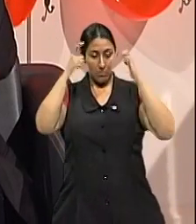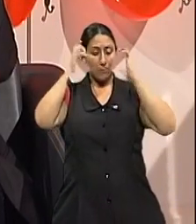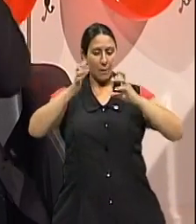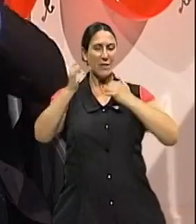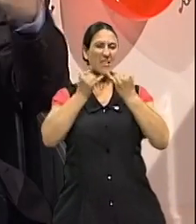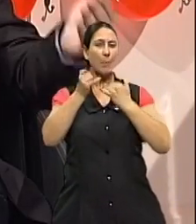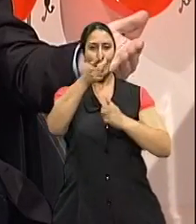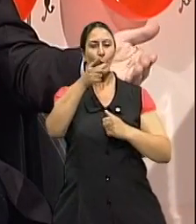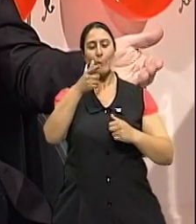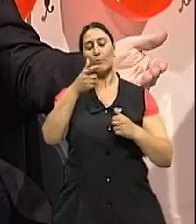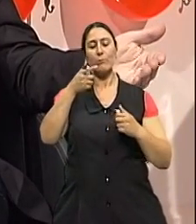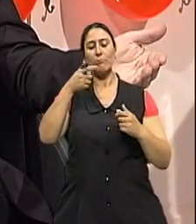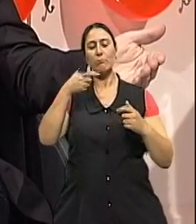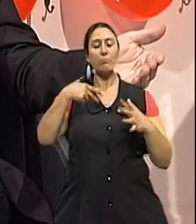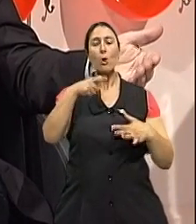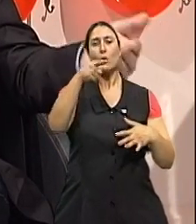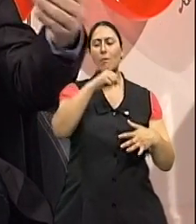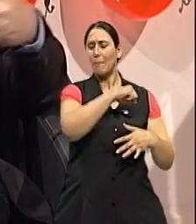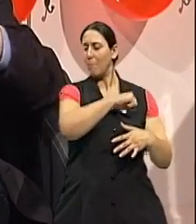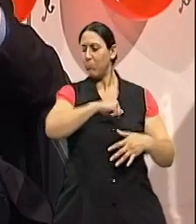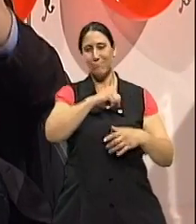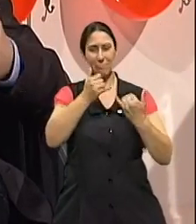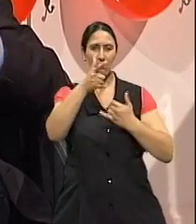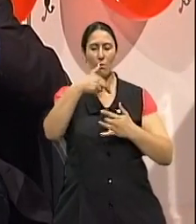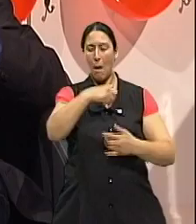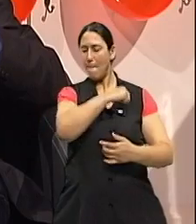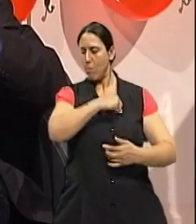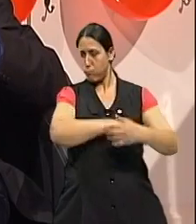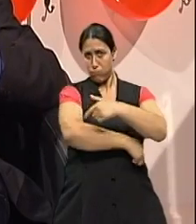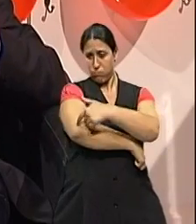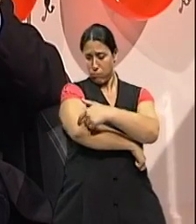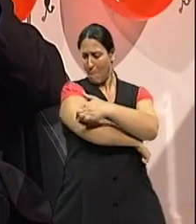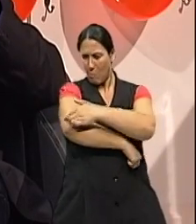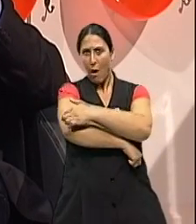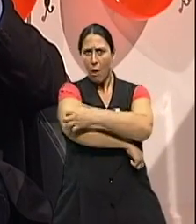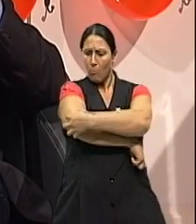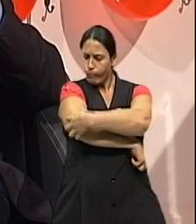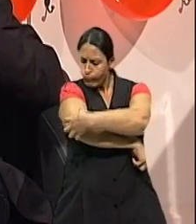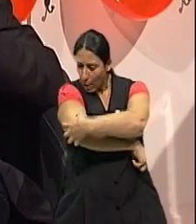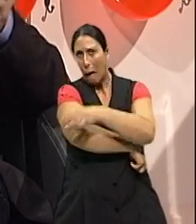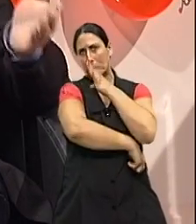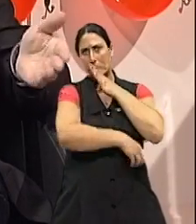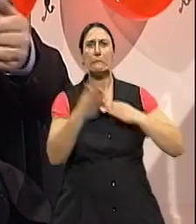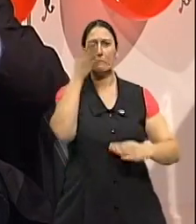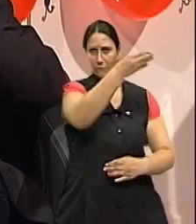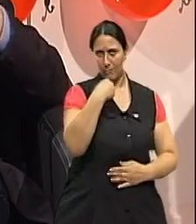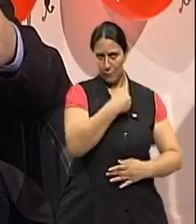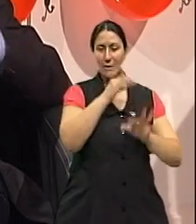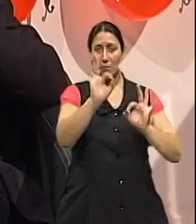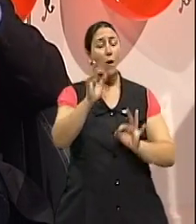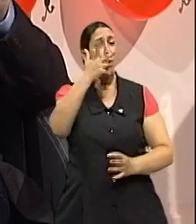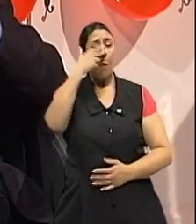cotovelo incha, a gente vai ver o que está acontecendo. Com certeza. As alterações que acontecem no que tange ao nosso sistema nervoso